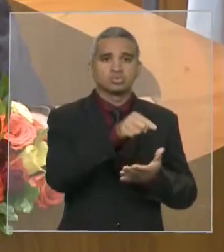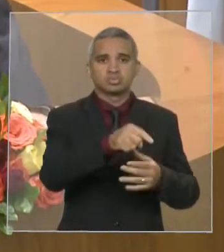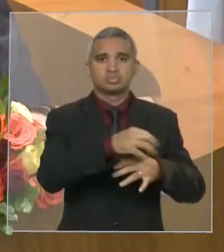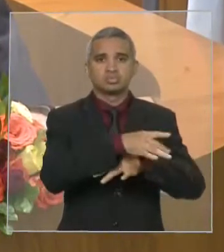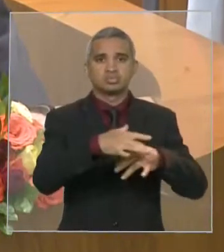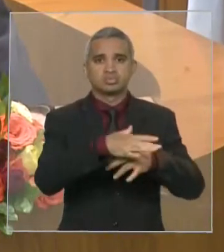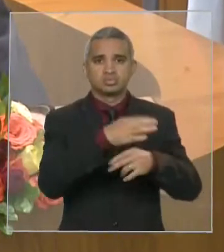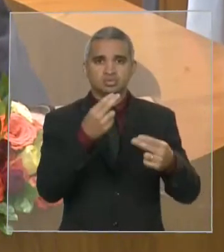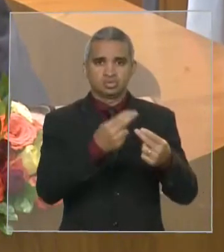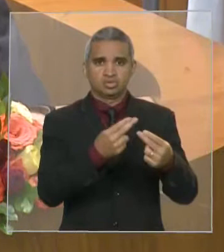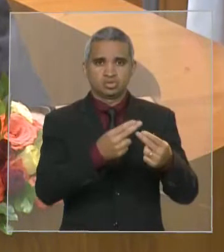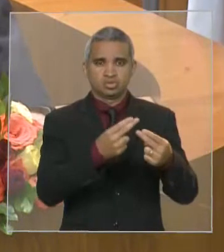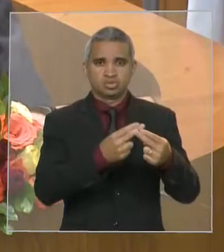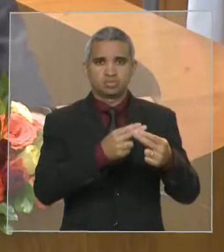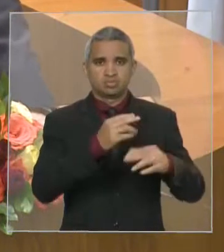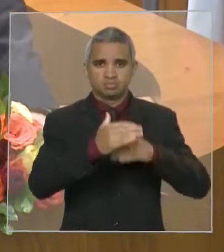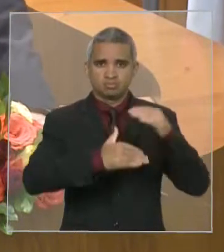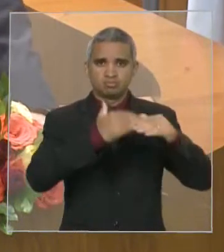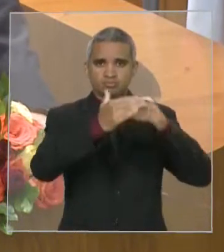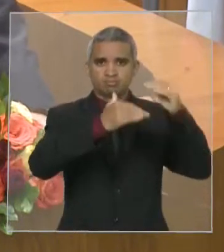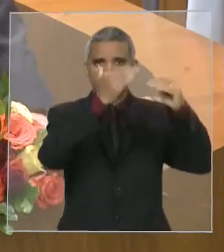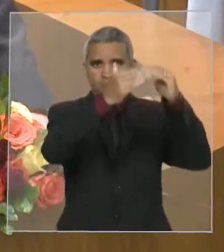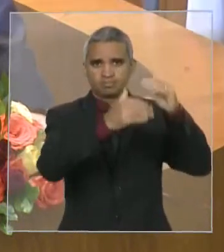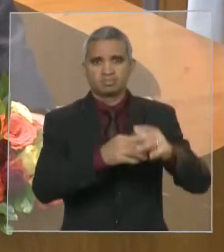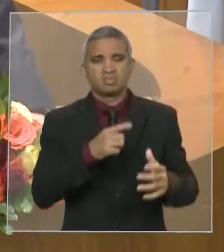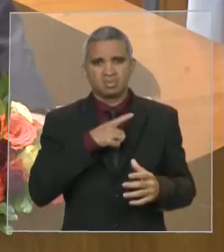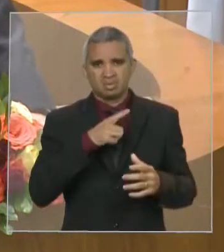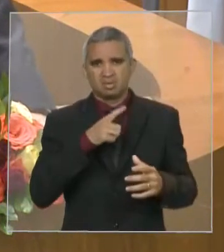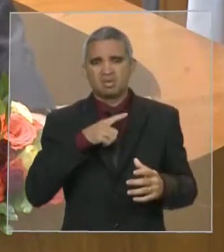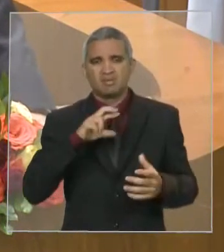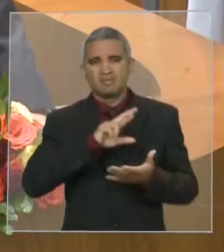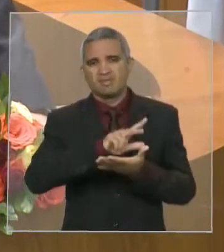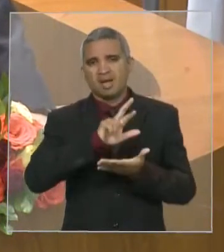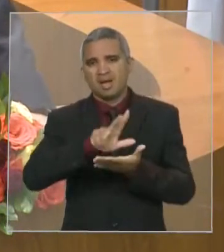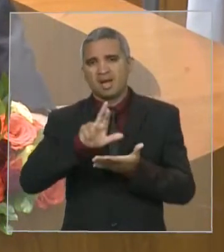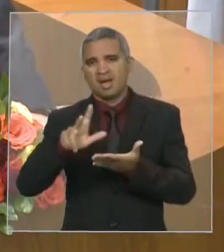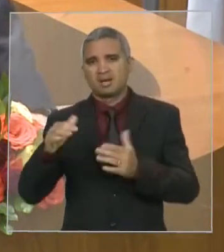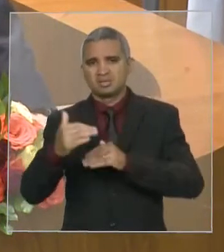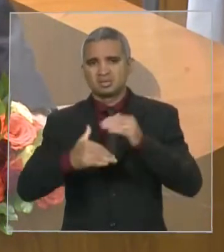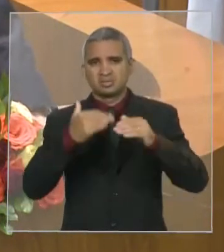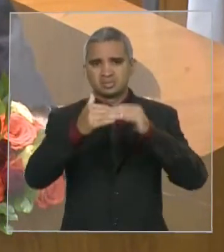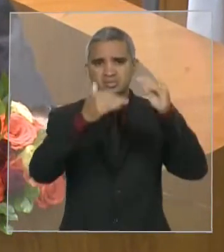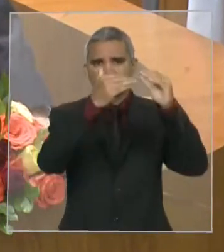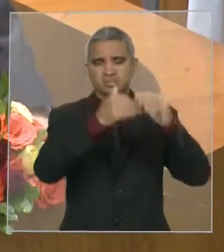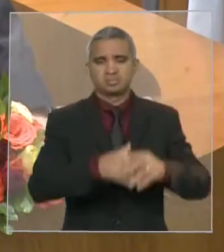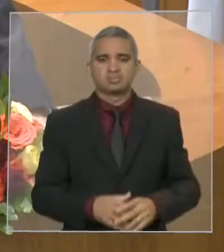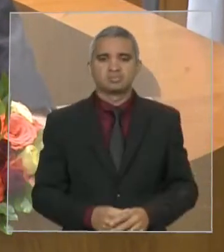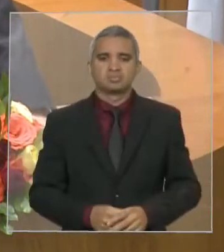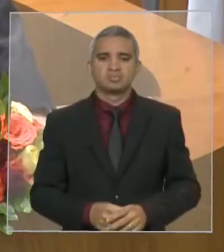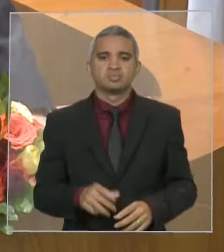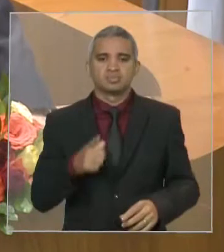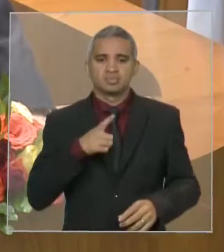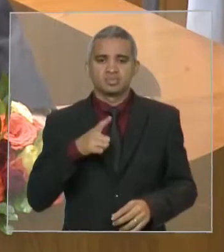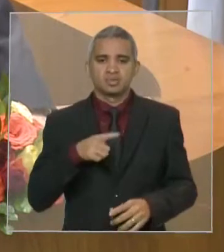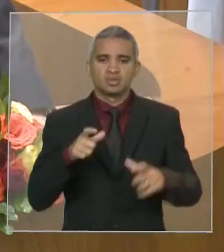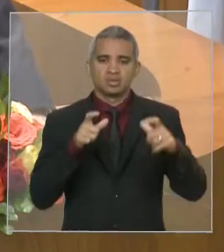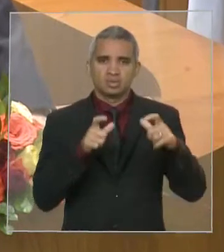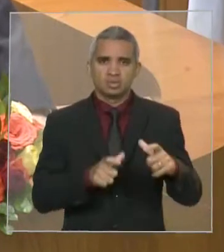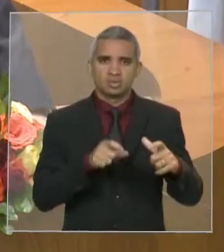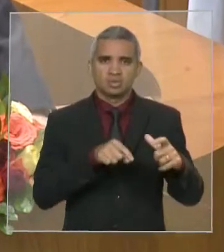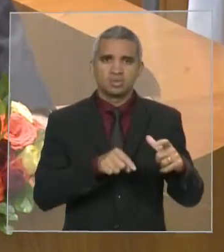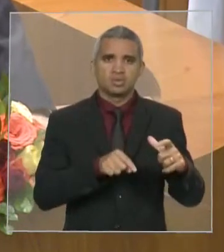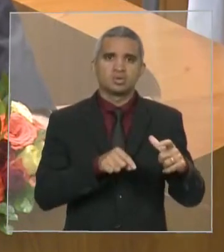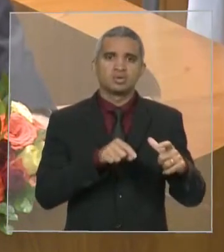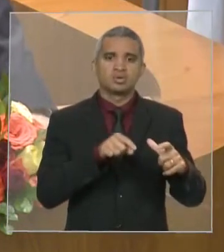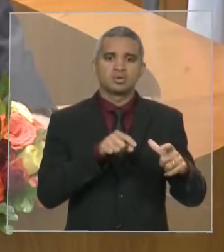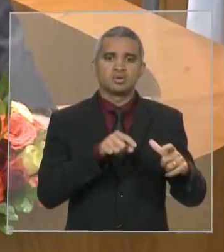conquista, mais um avanço. Sem falar de todos os outros avanços, deputado Bira, que já lhe concedo a parte. O Parque Ecológico, que será o primeiro